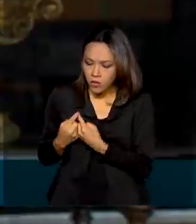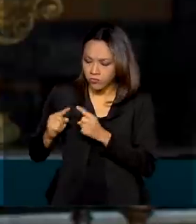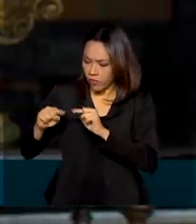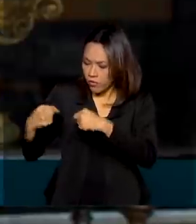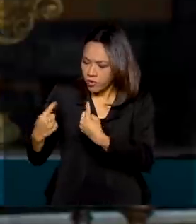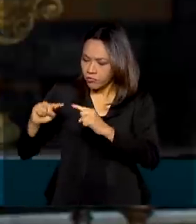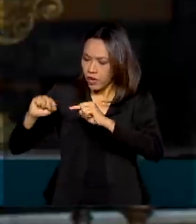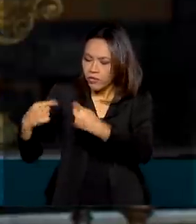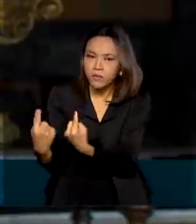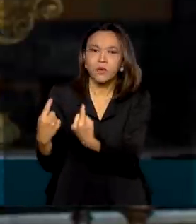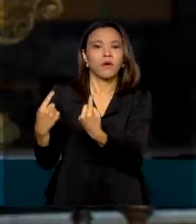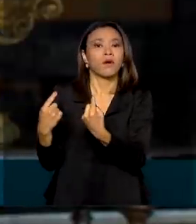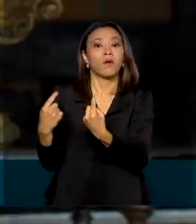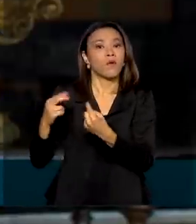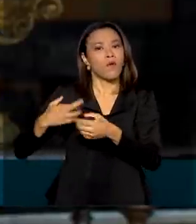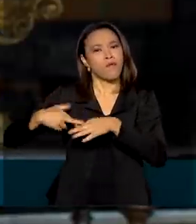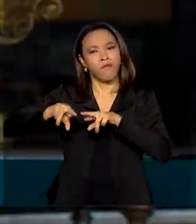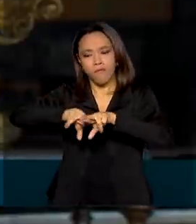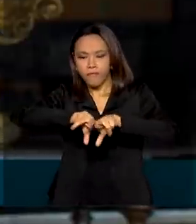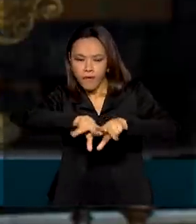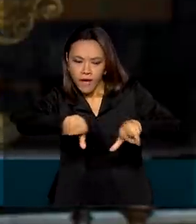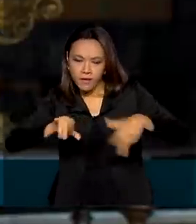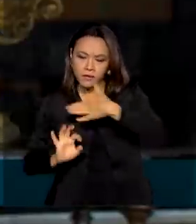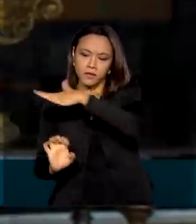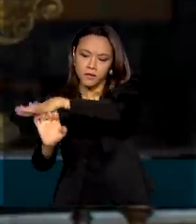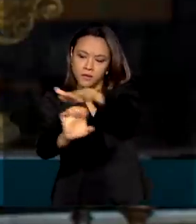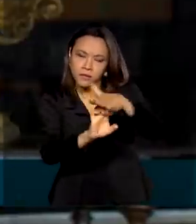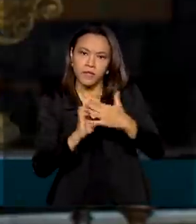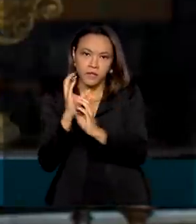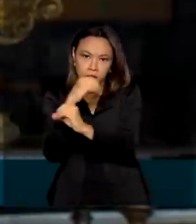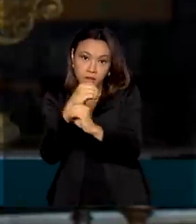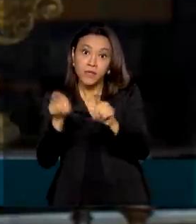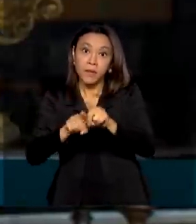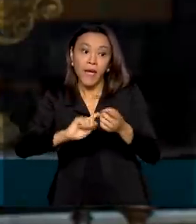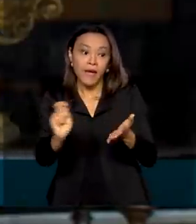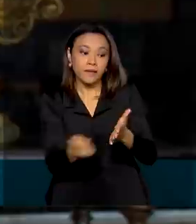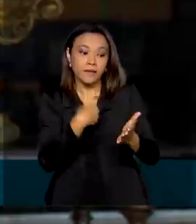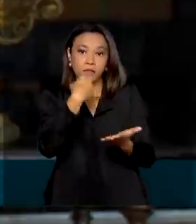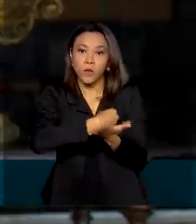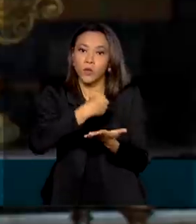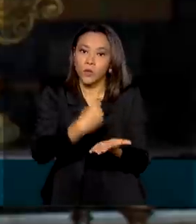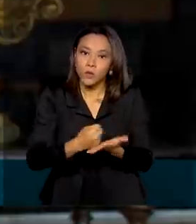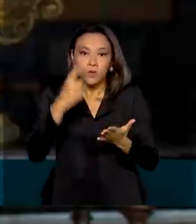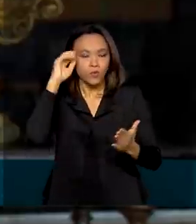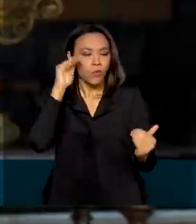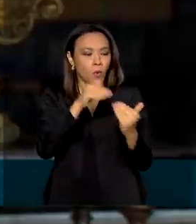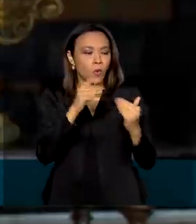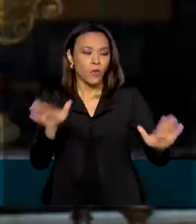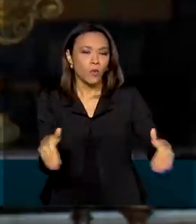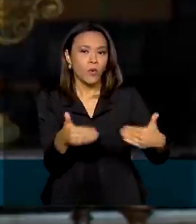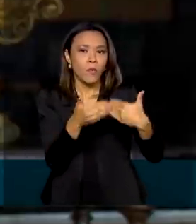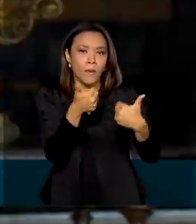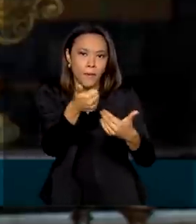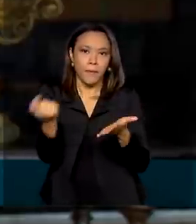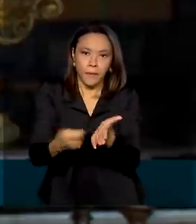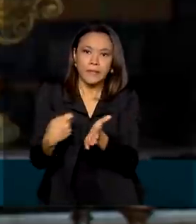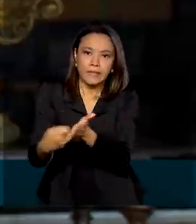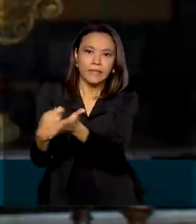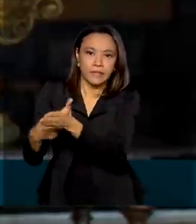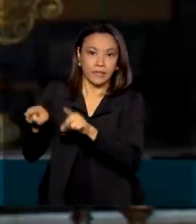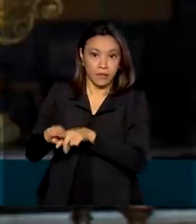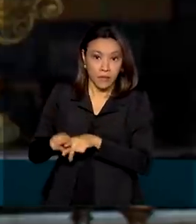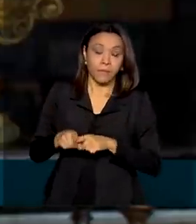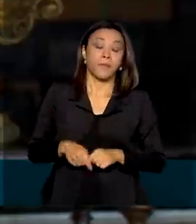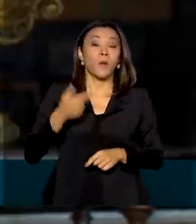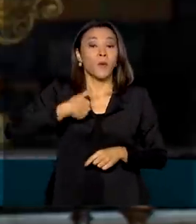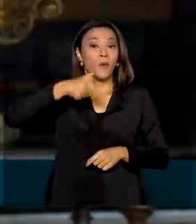com inúmeras desenvolvedoras e também assina protocolos de entendimentos. Em um vídeo gravado ontem,